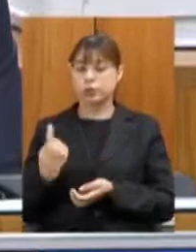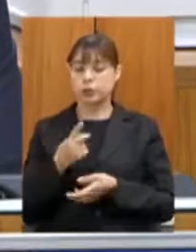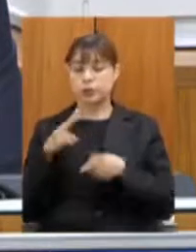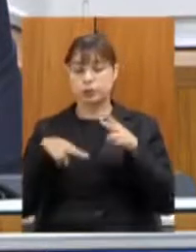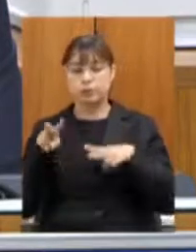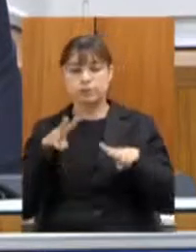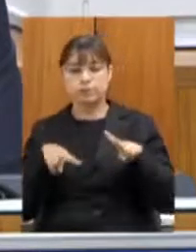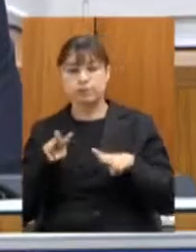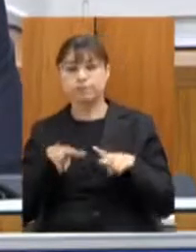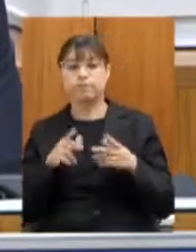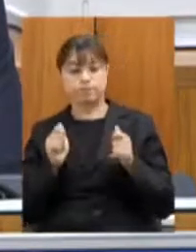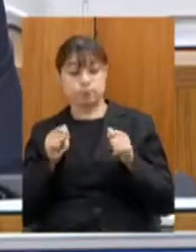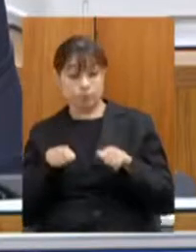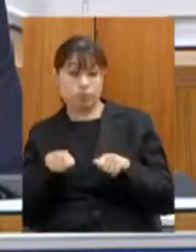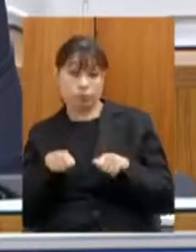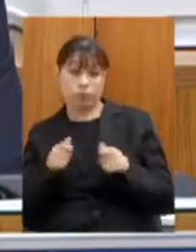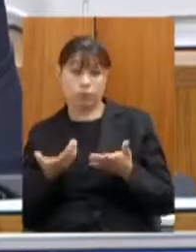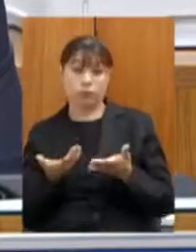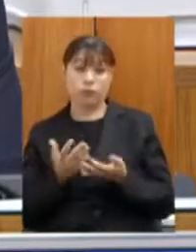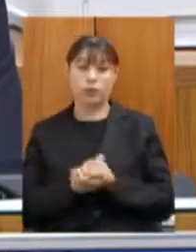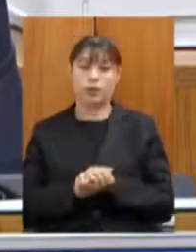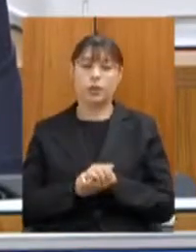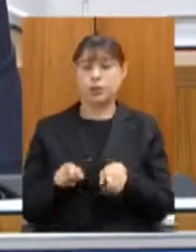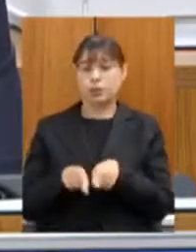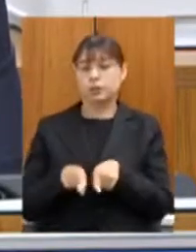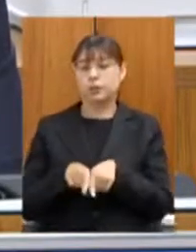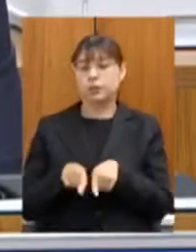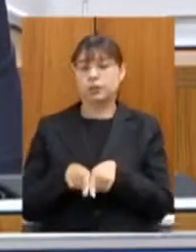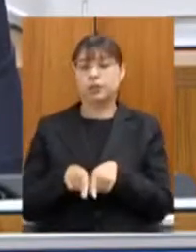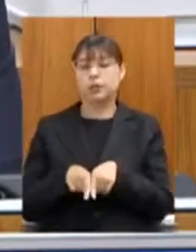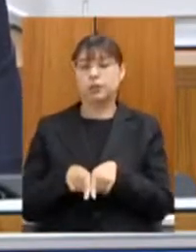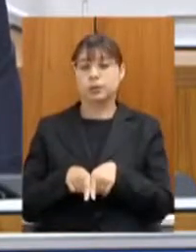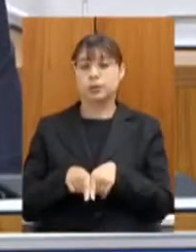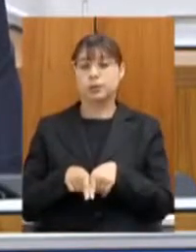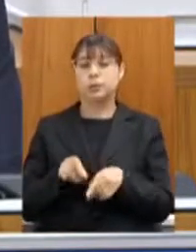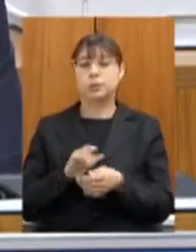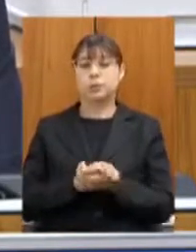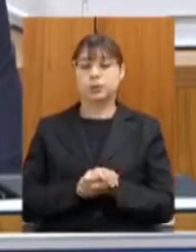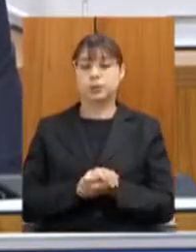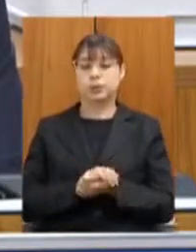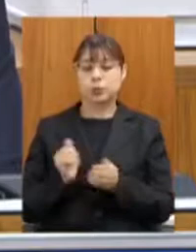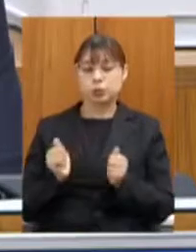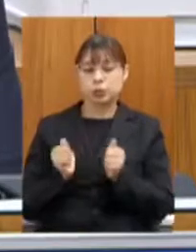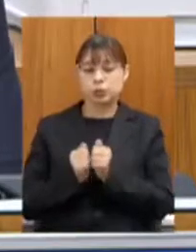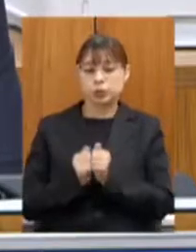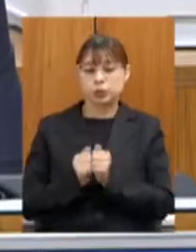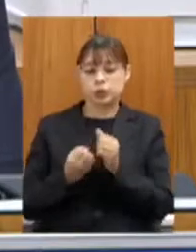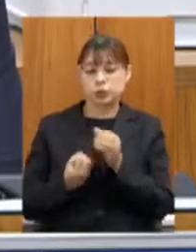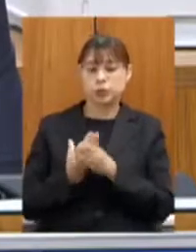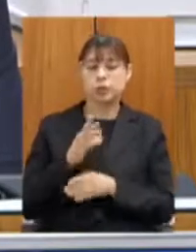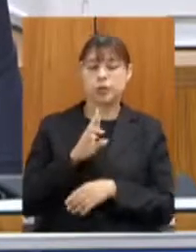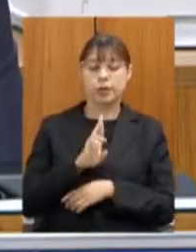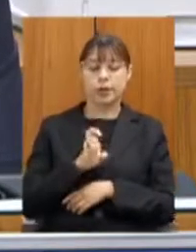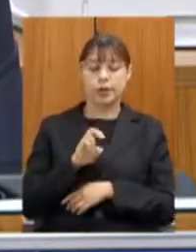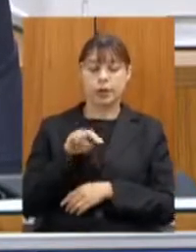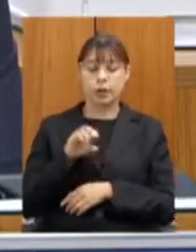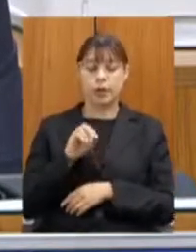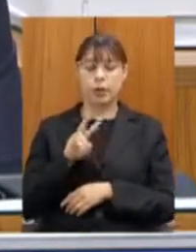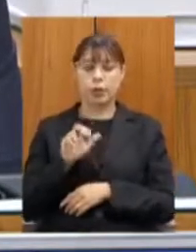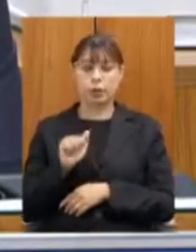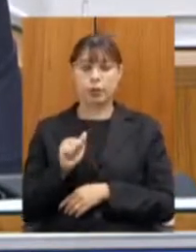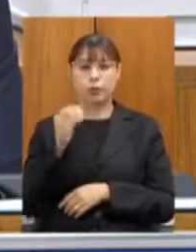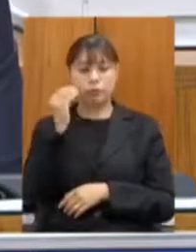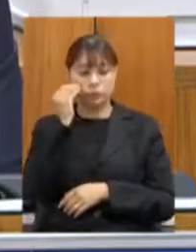verificando a disponibilidade e também inserindo junto a fundação renova um